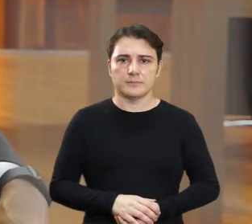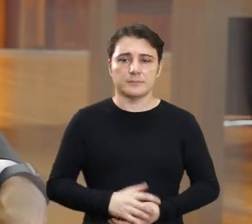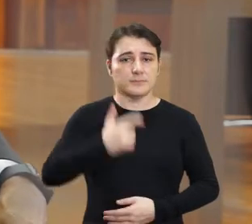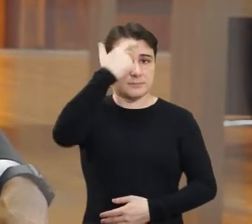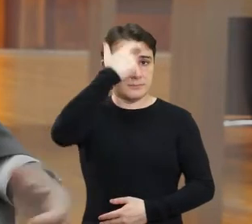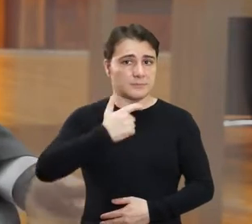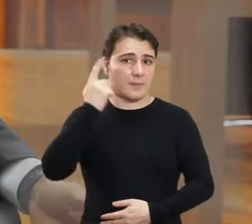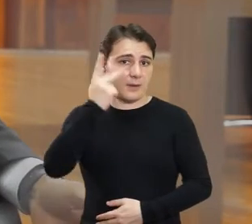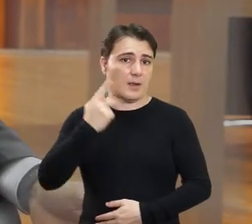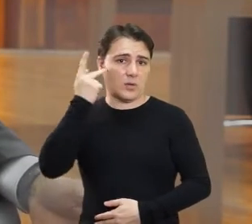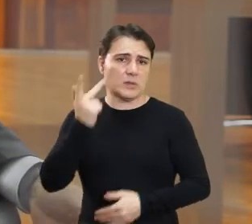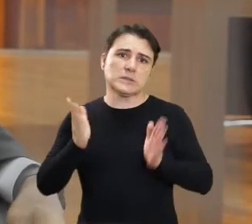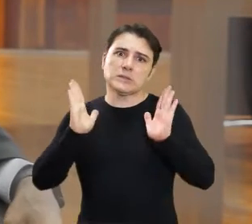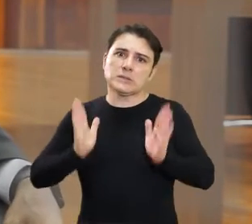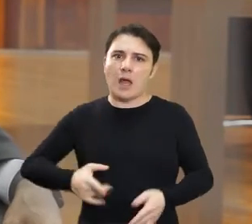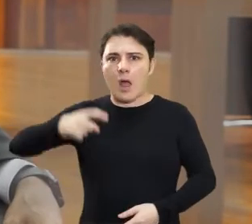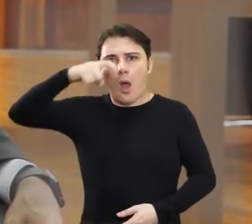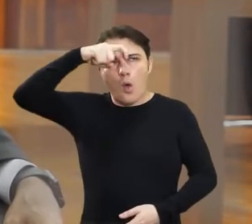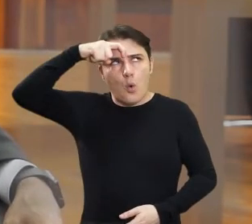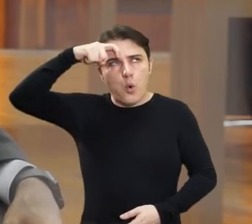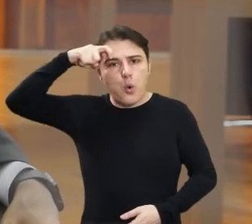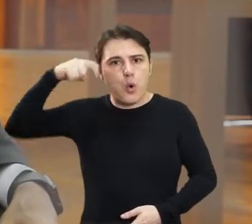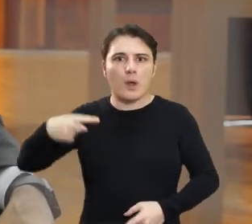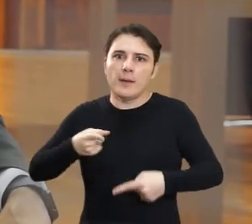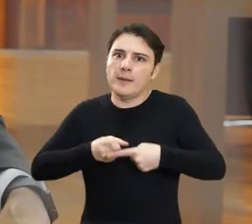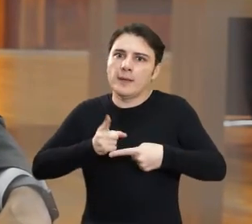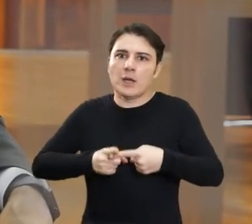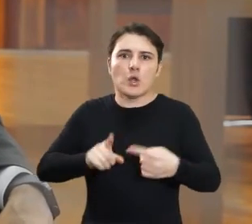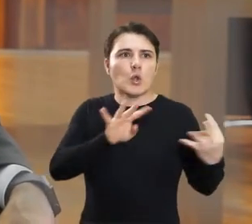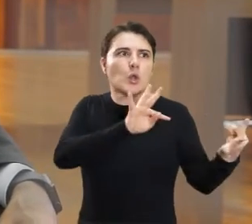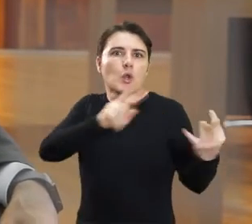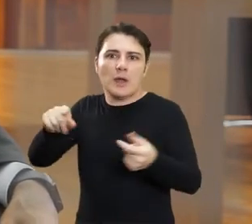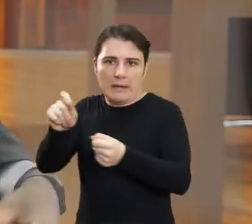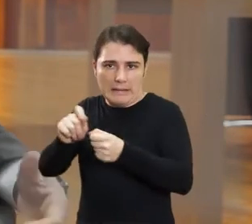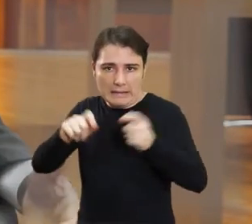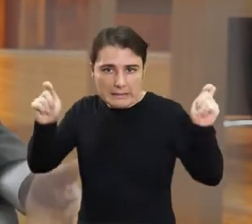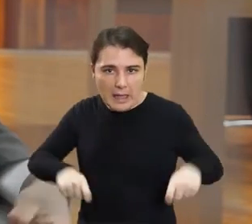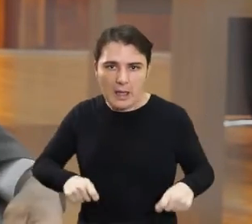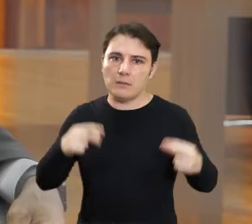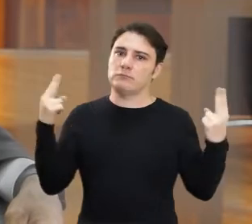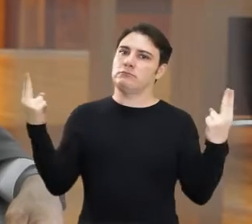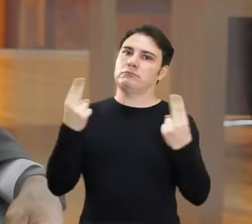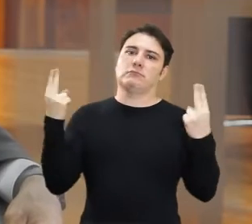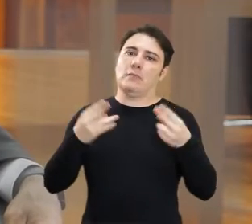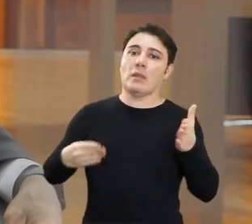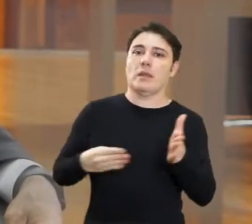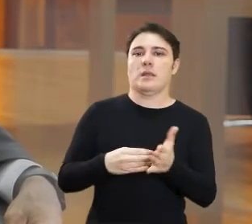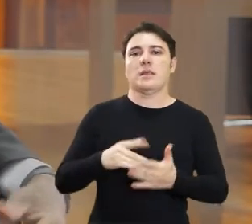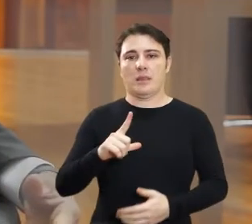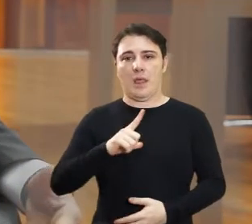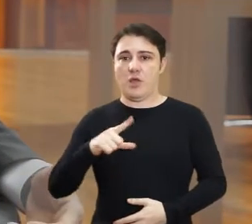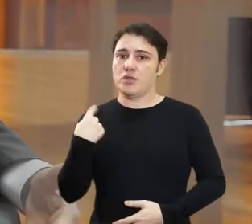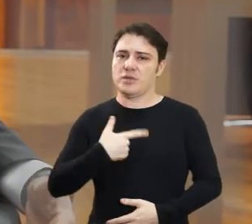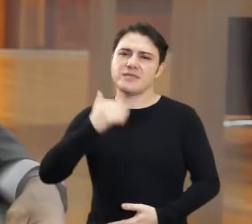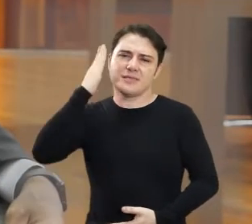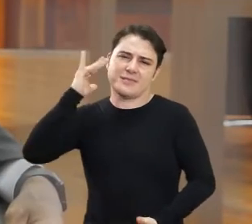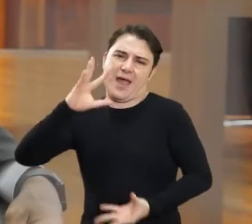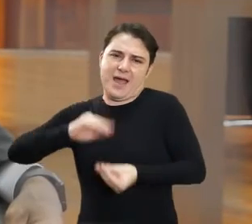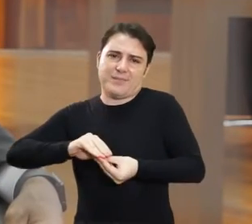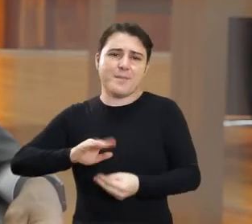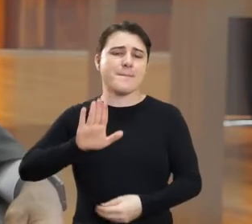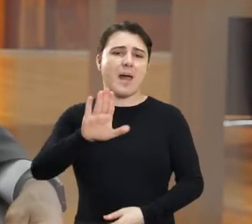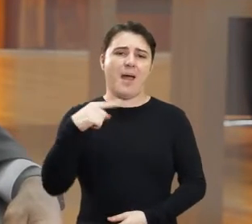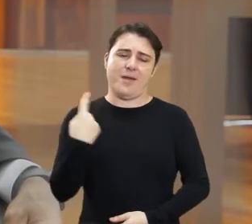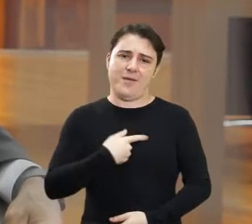Ser um vereador já é um desafio. Por quê? O vereador não pode fazer tudo. Ele tem seus limites. A gente sabe muito bem